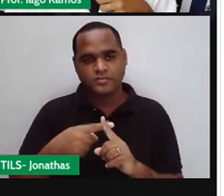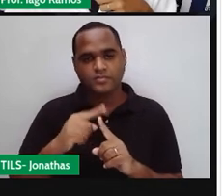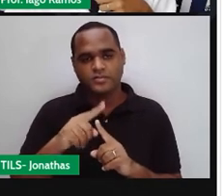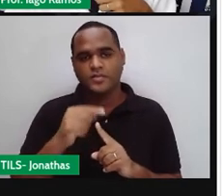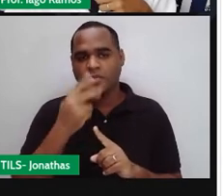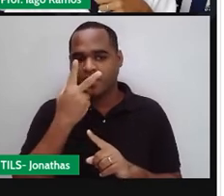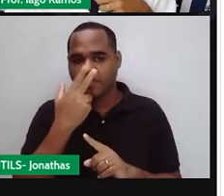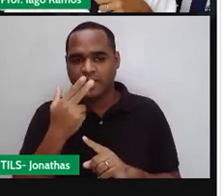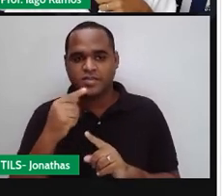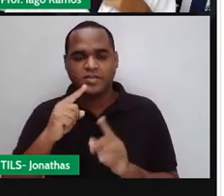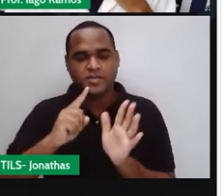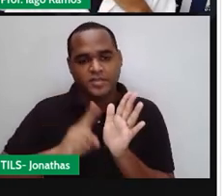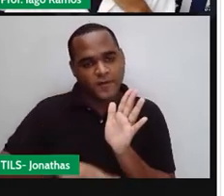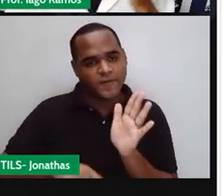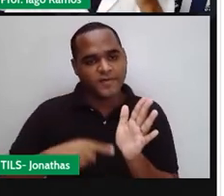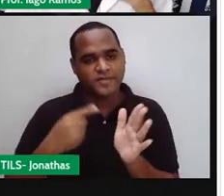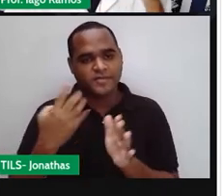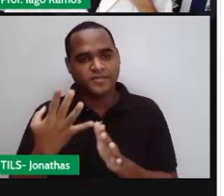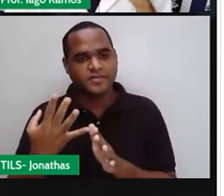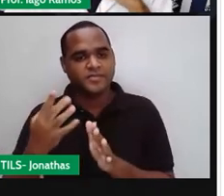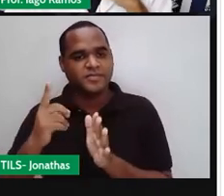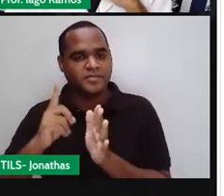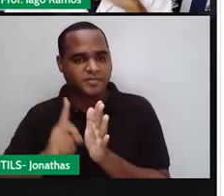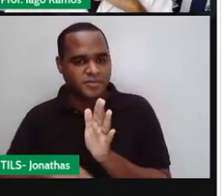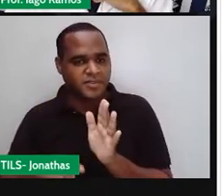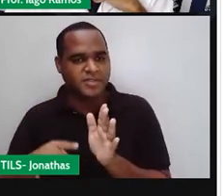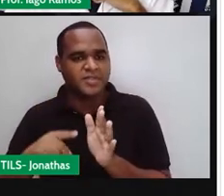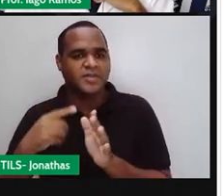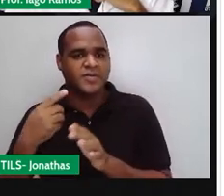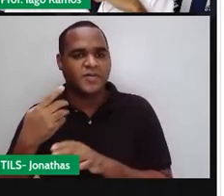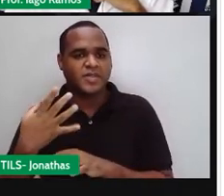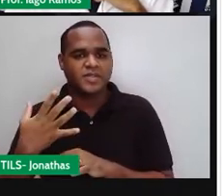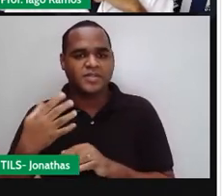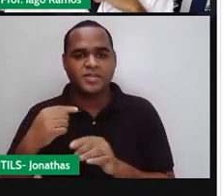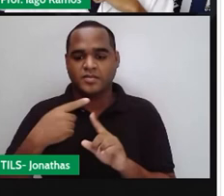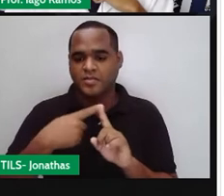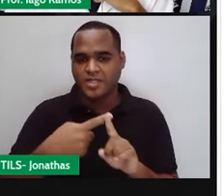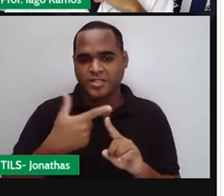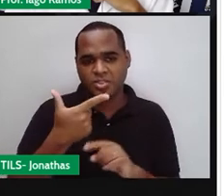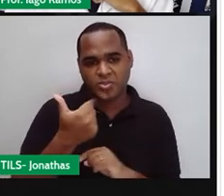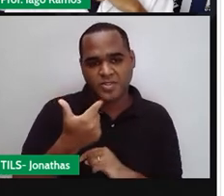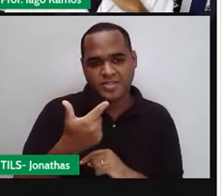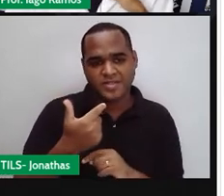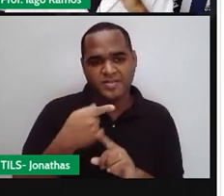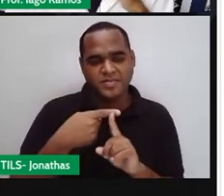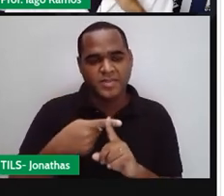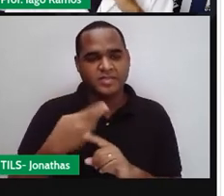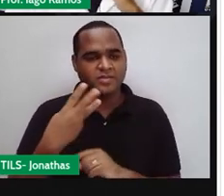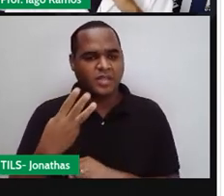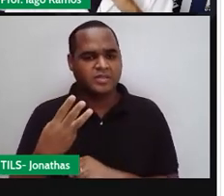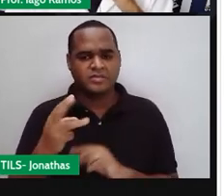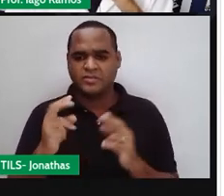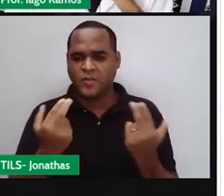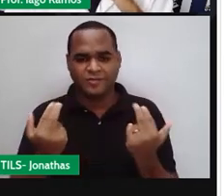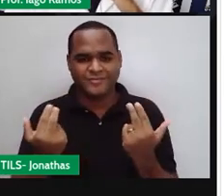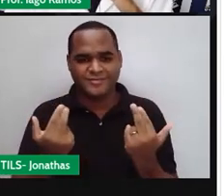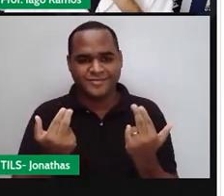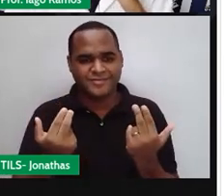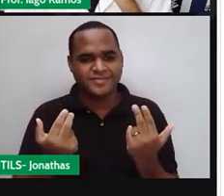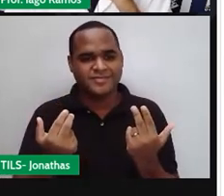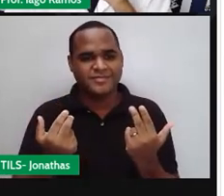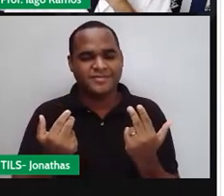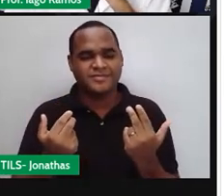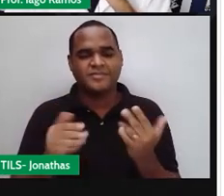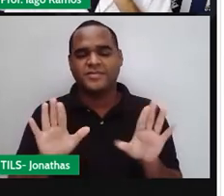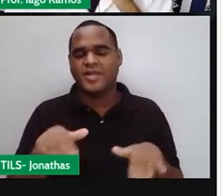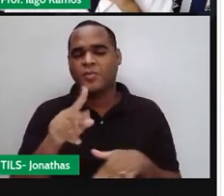negativo, esse era negativo, sinais iguais, esse era positivo, esse era positivo, sinais iguais. Ah, professor,